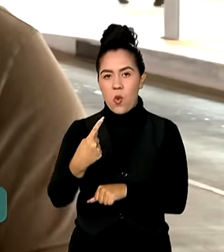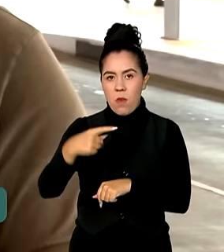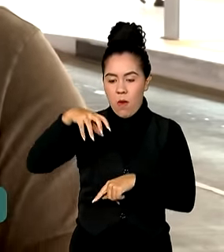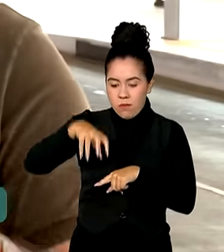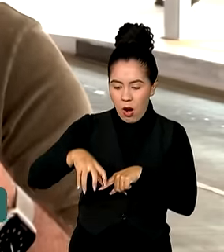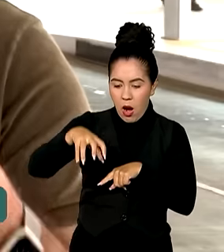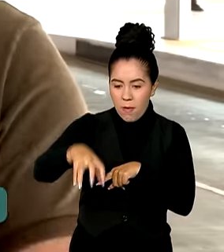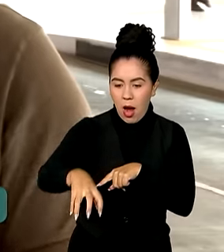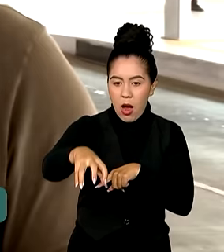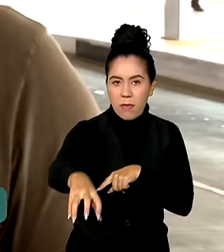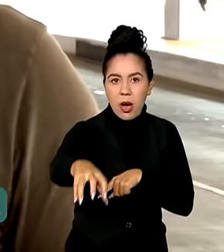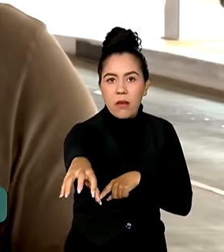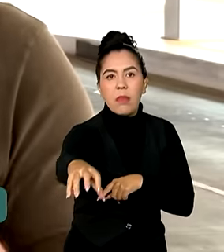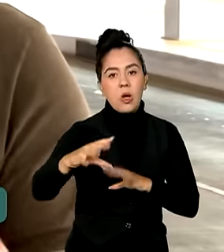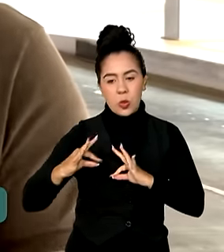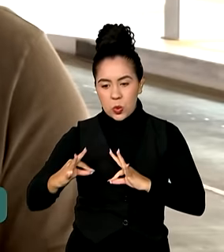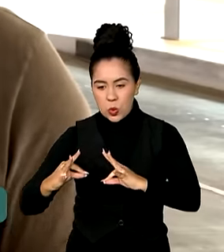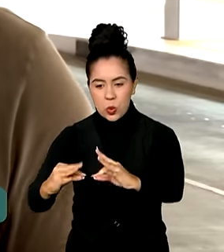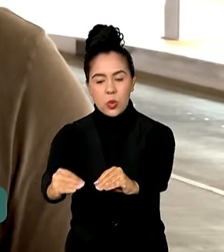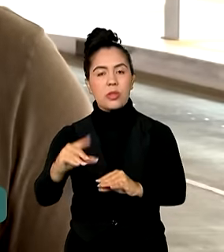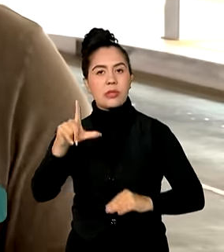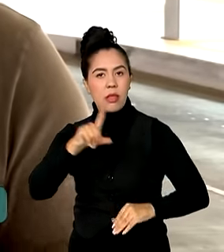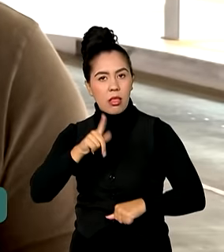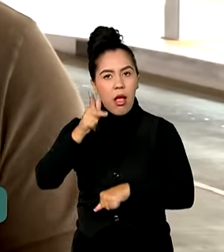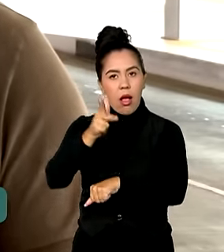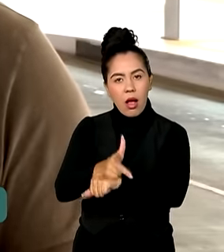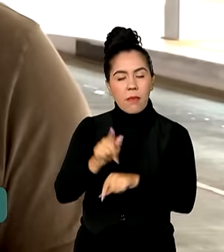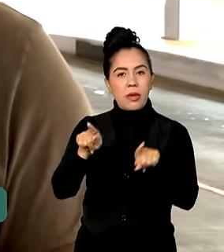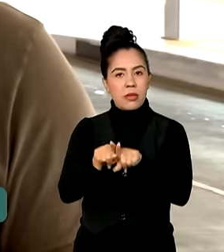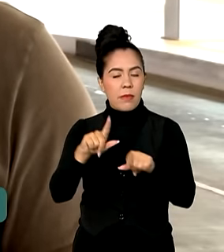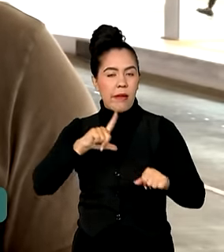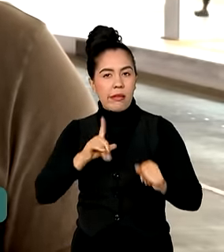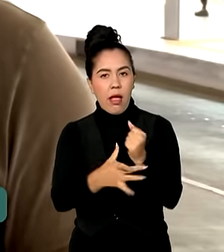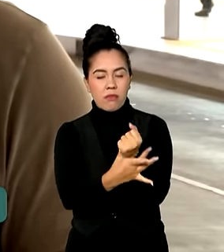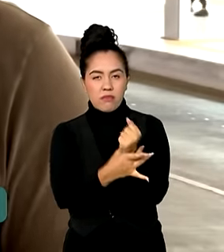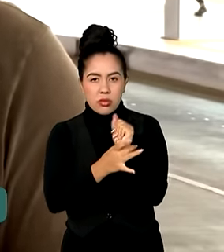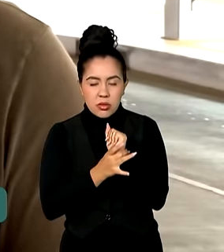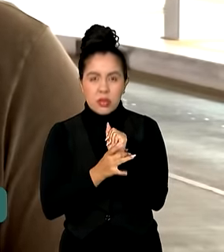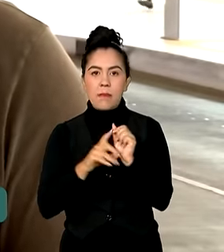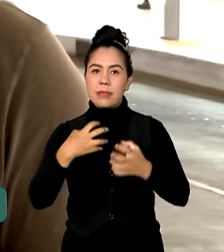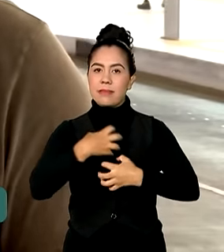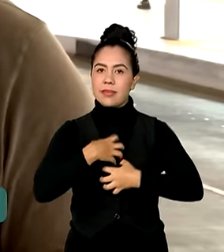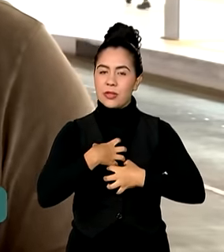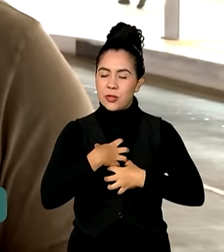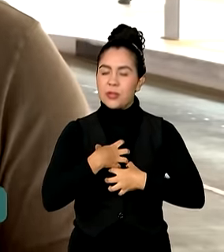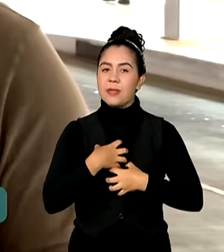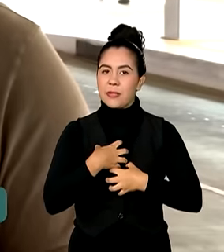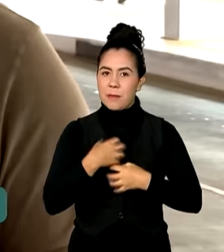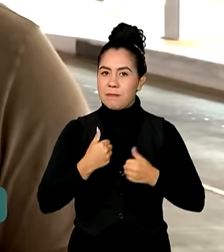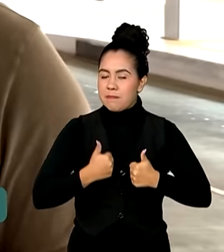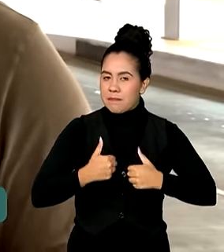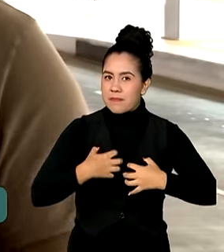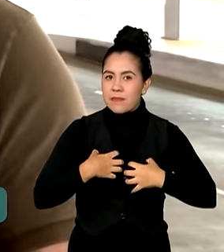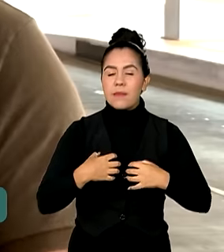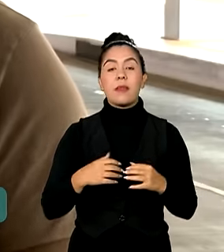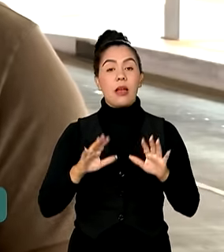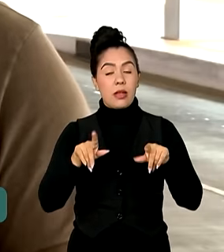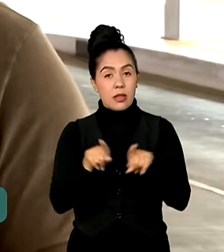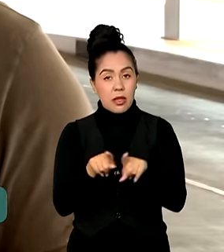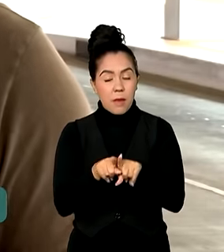com segurança, com câmeras, com informações para que você possa se sentir seguro. E além disso,